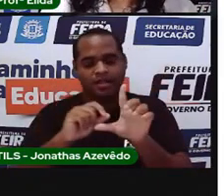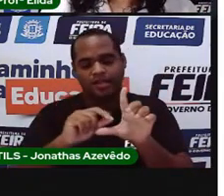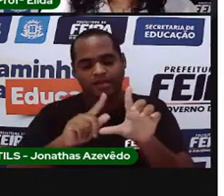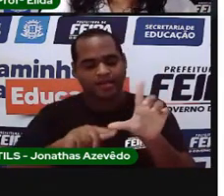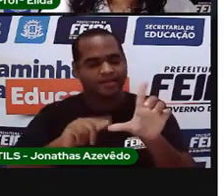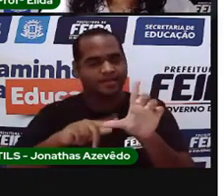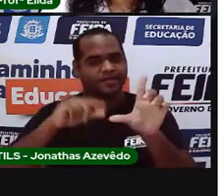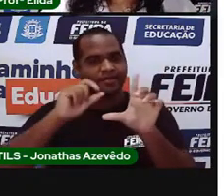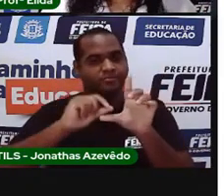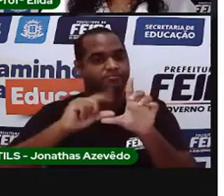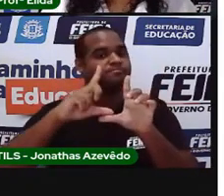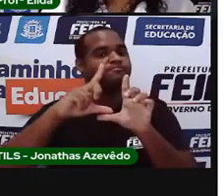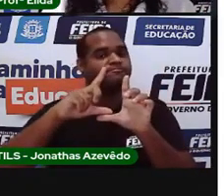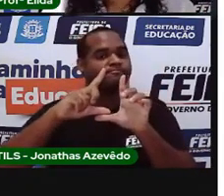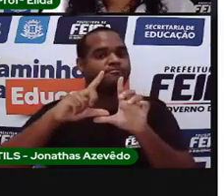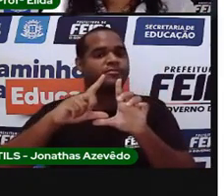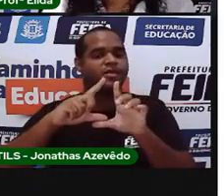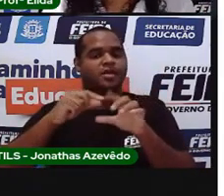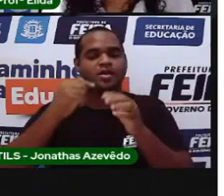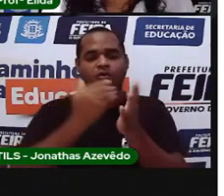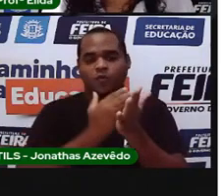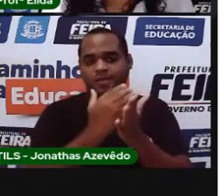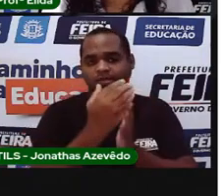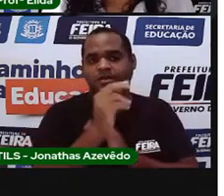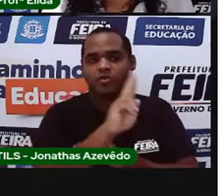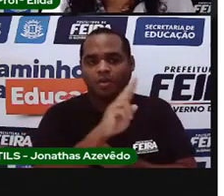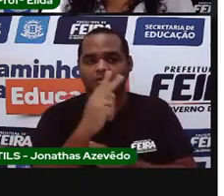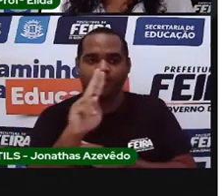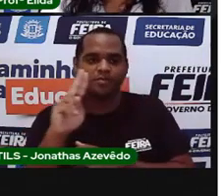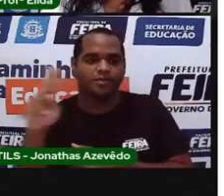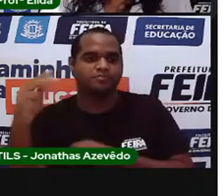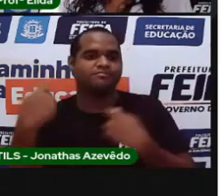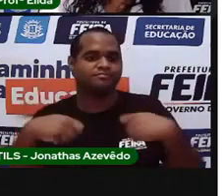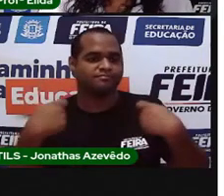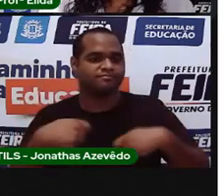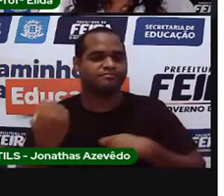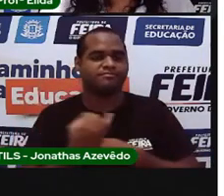letra maiúscula no início dos nomes próprios.